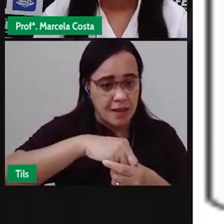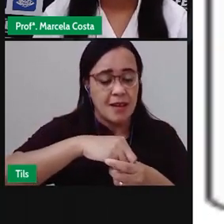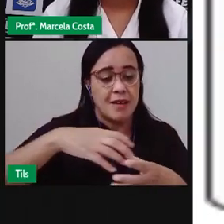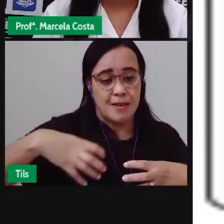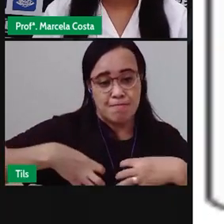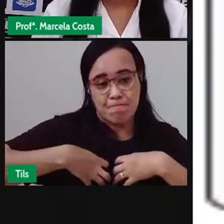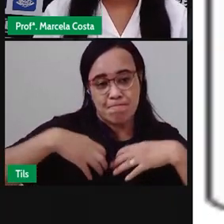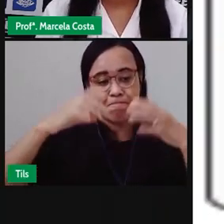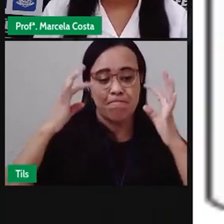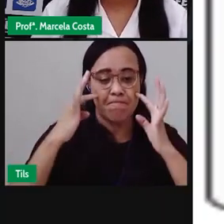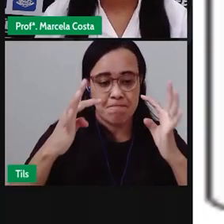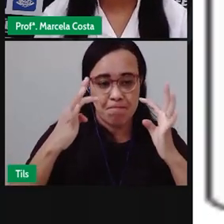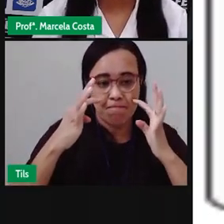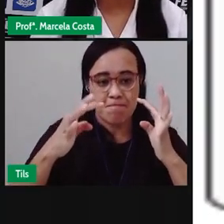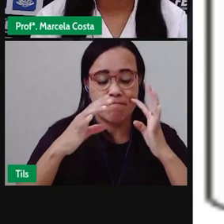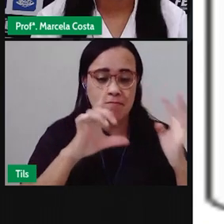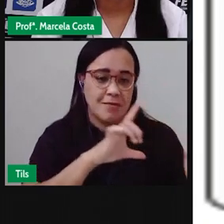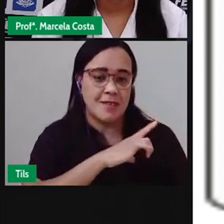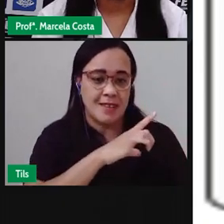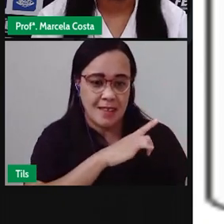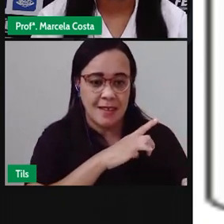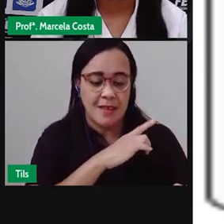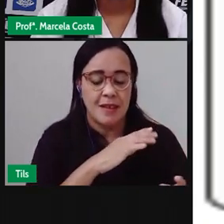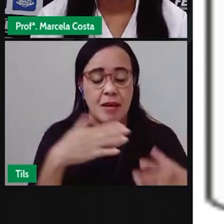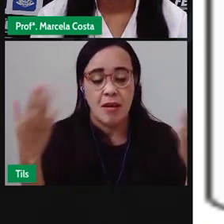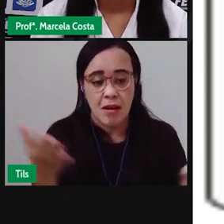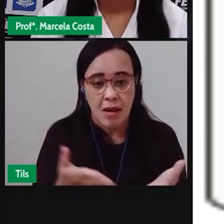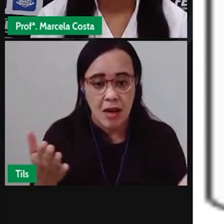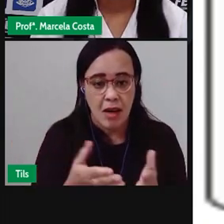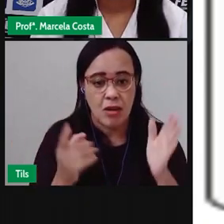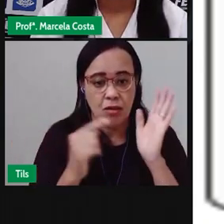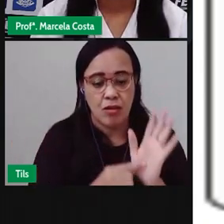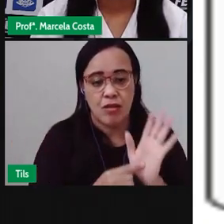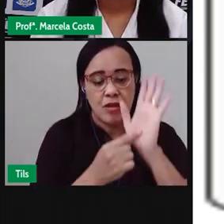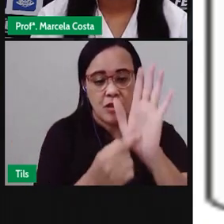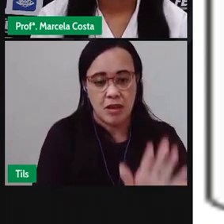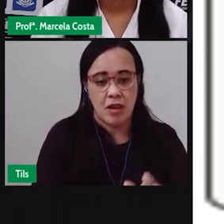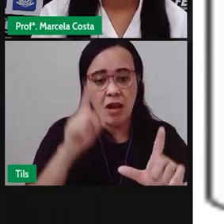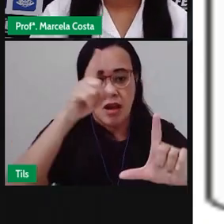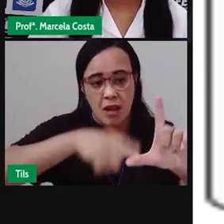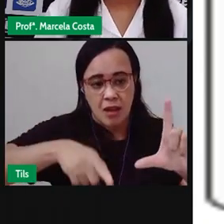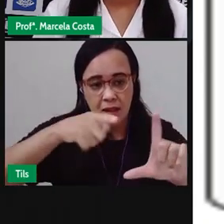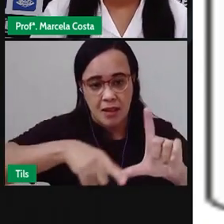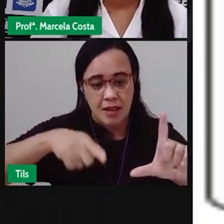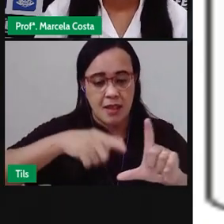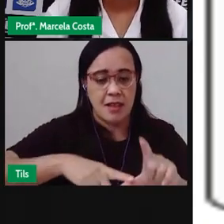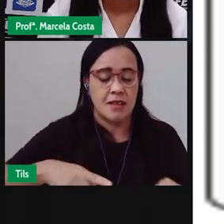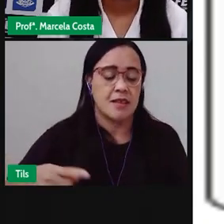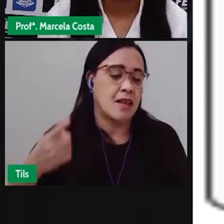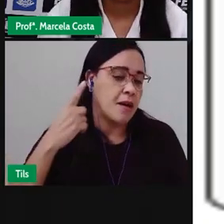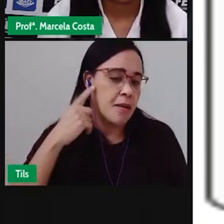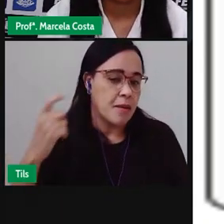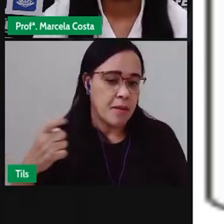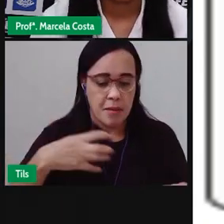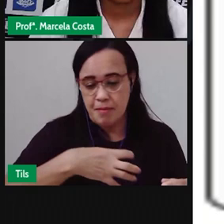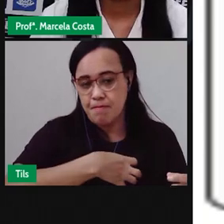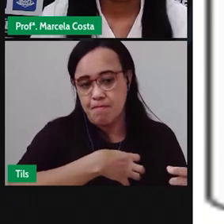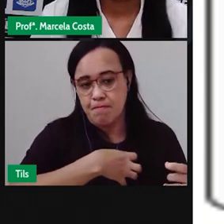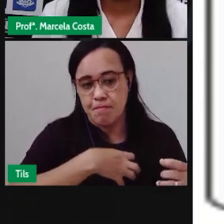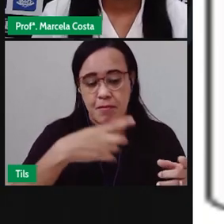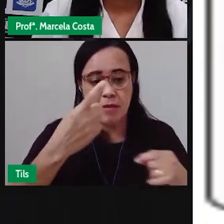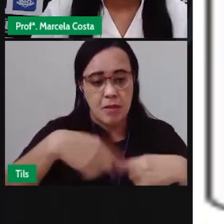Agora vamos ver aqui os sons representados pelas letras apresentadas na música